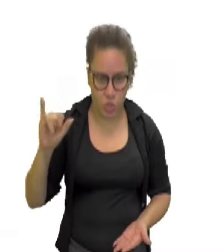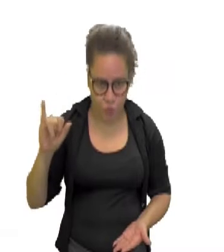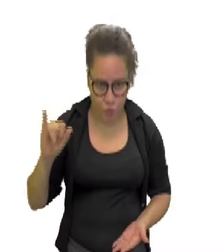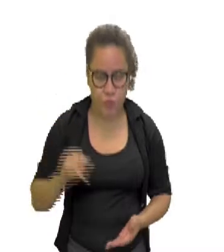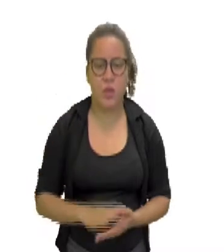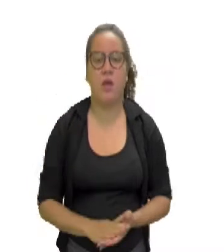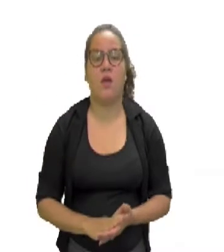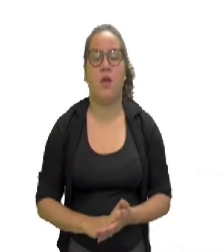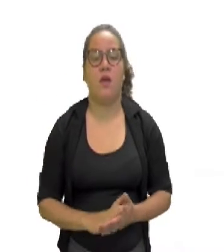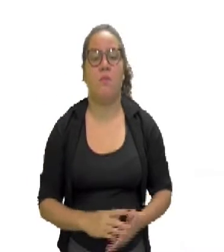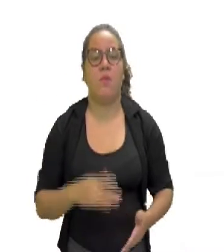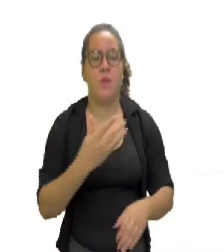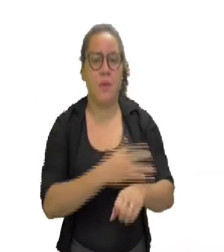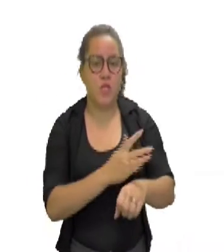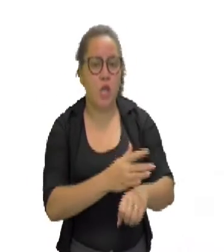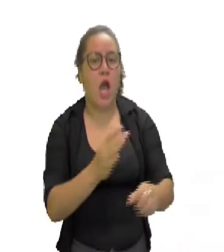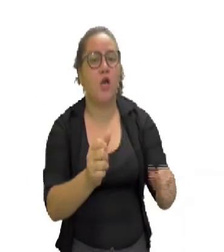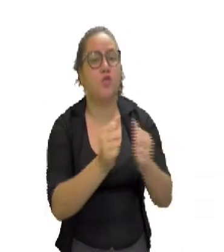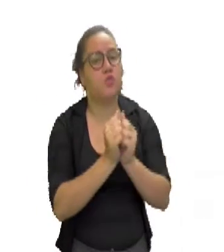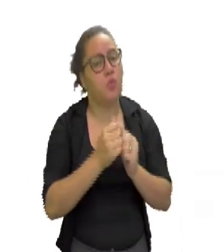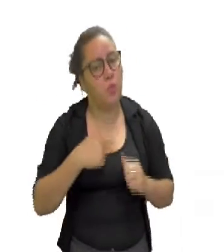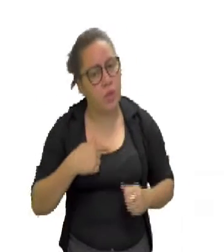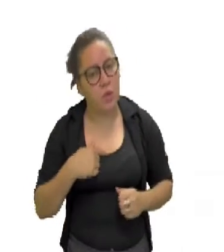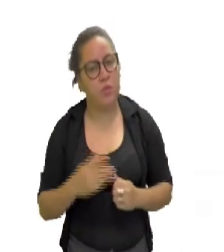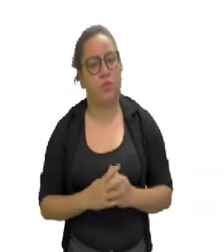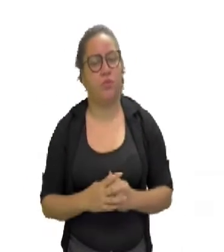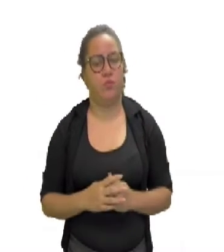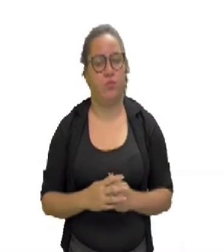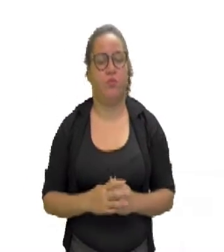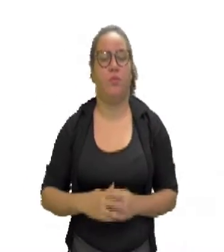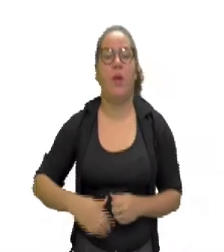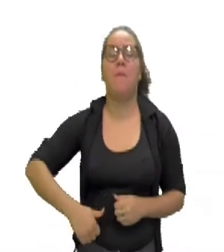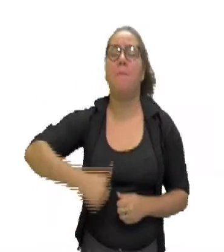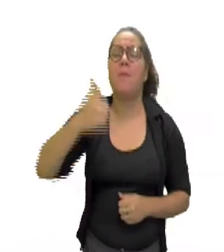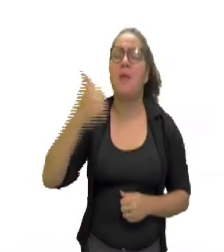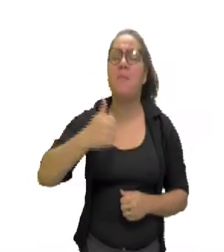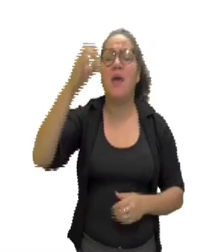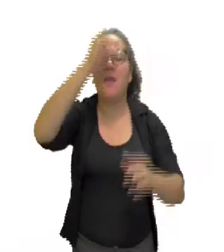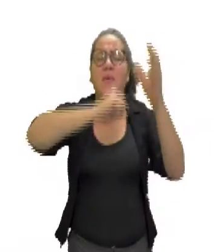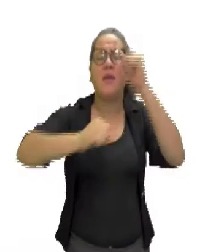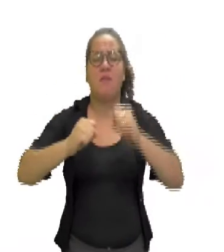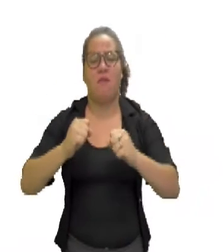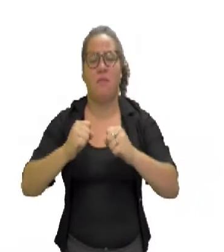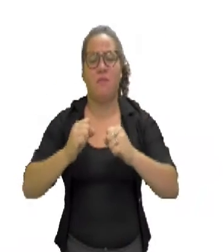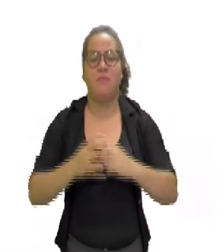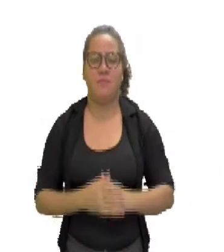essa prática aqui comigo. Mas é daqui a pouquinho. Primeiro, vamos aprender mais.